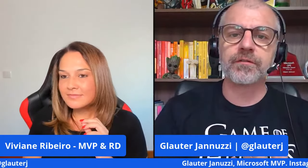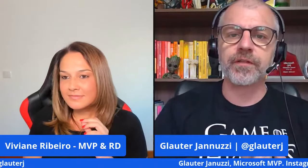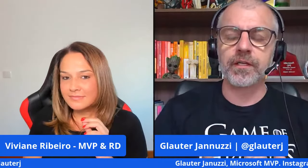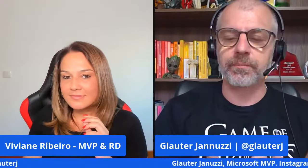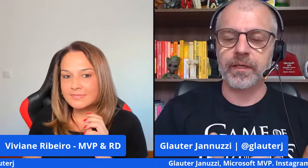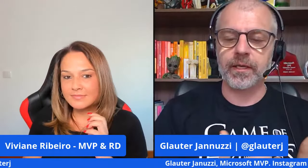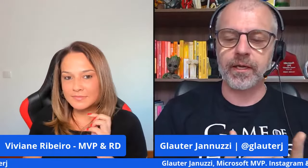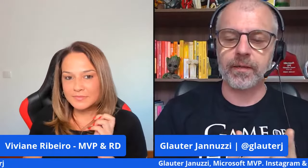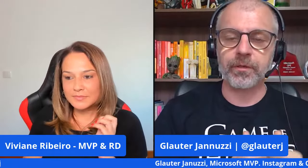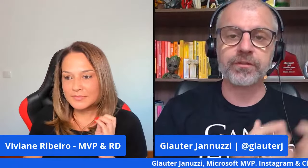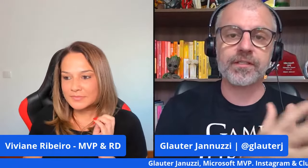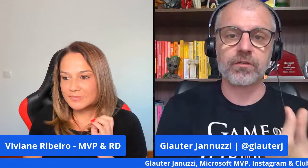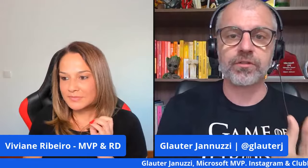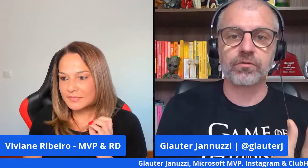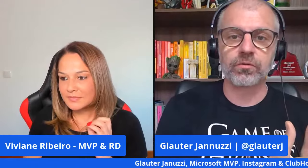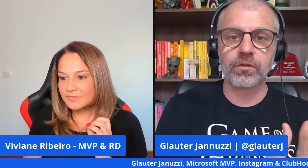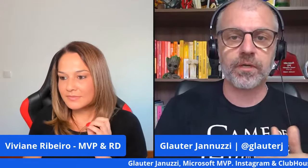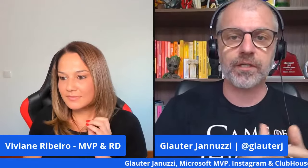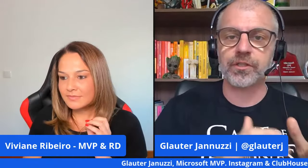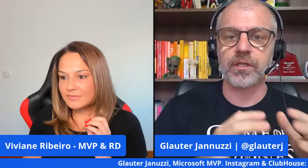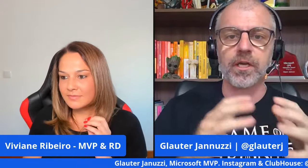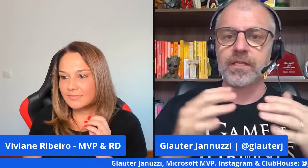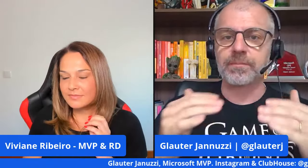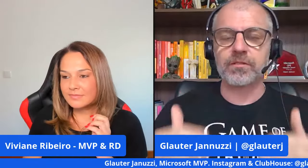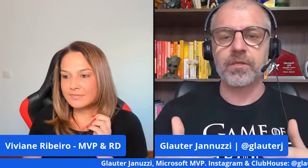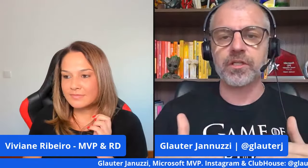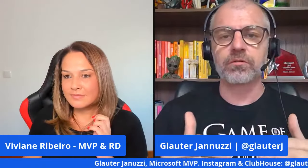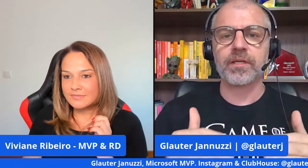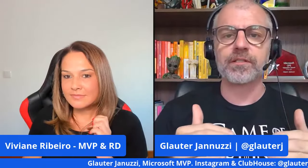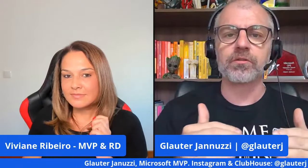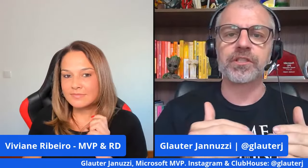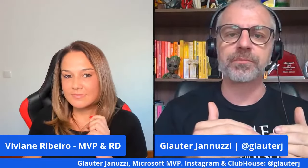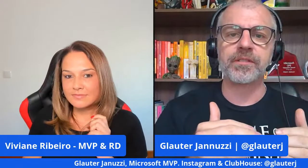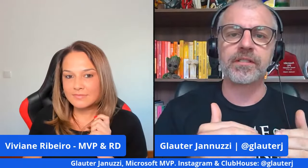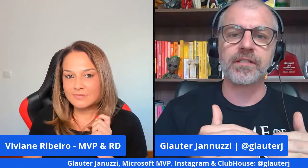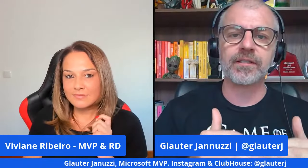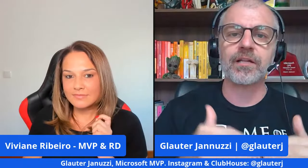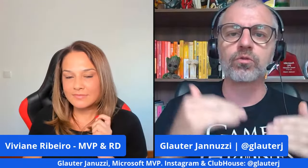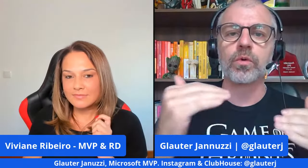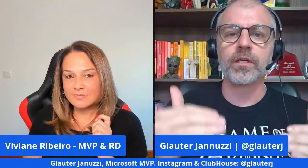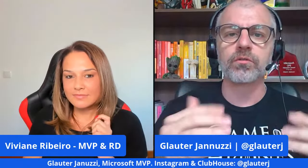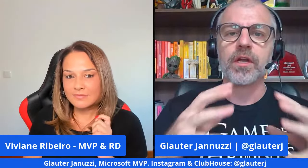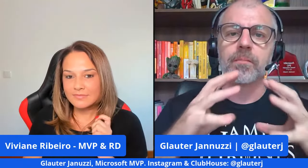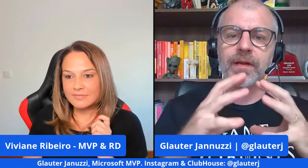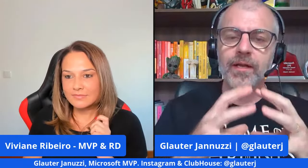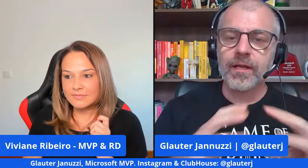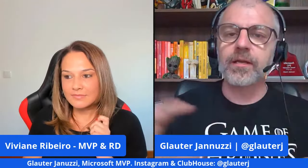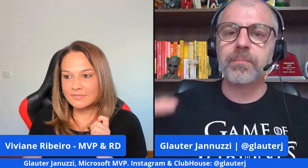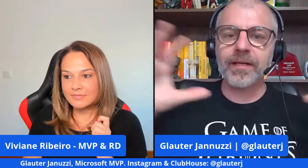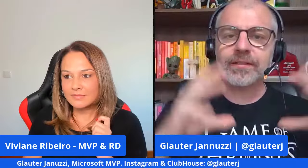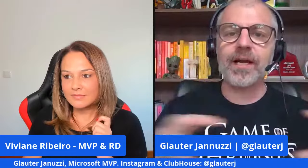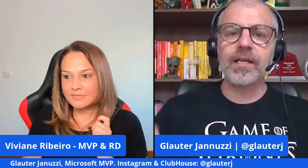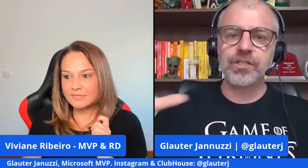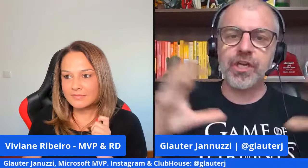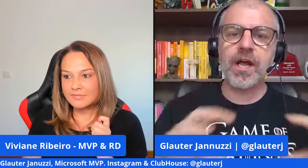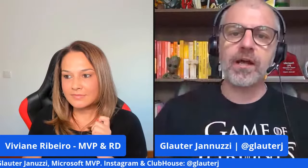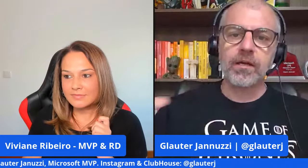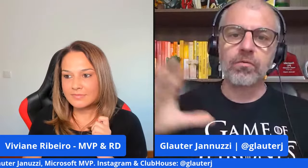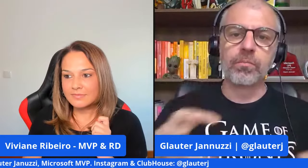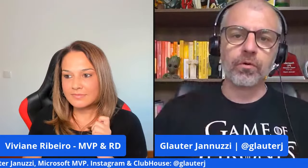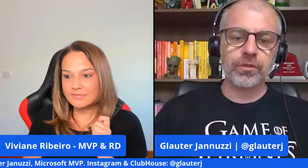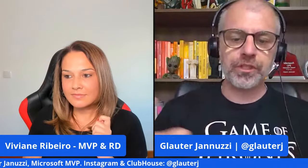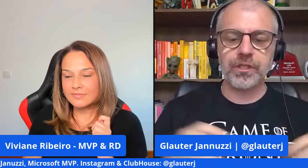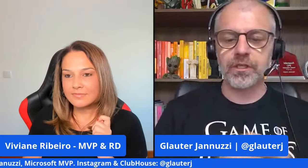muito grande Viviane pelo terceiro setor acho que especialmente aqui no Brasil a gente precisa estar atuando pra impactar e